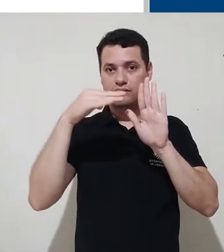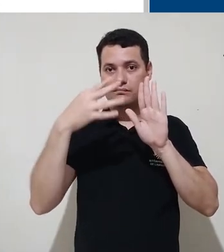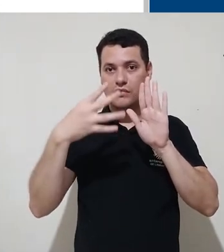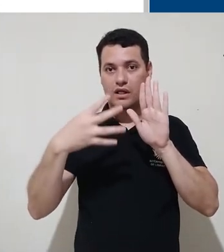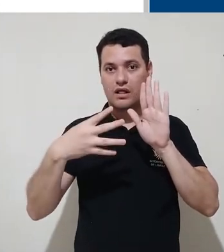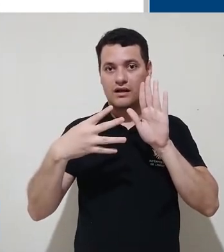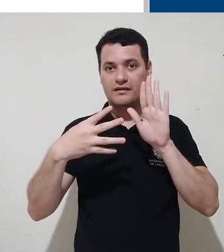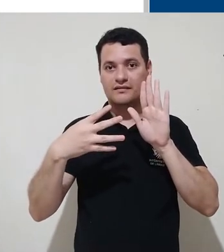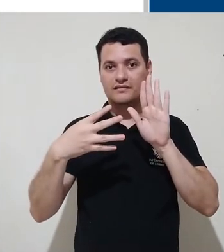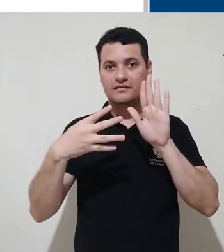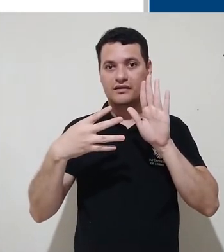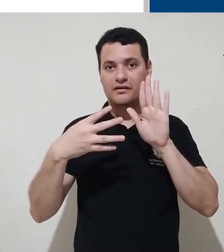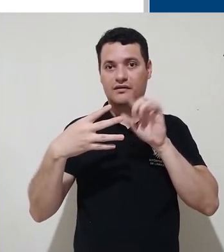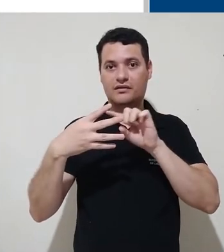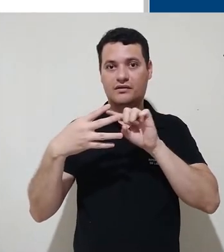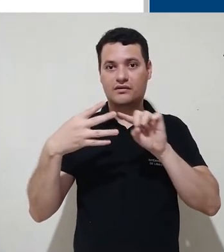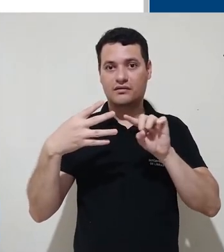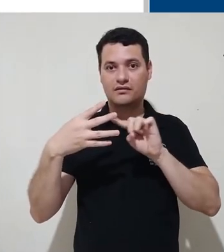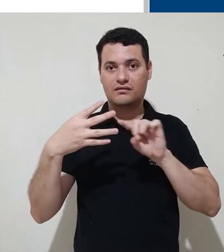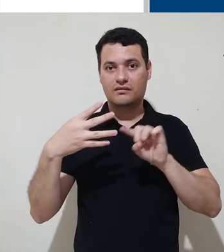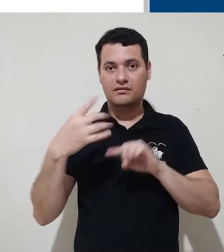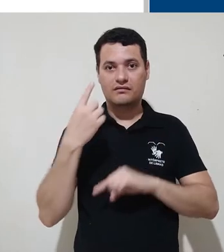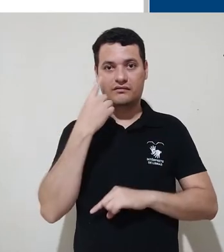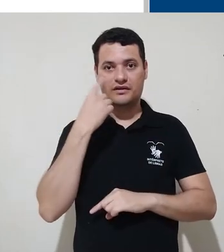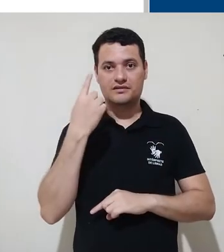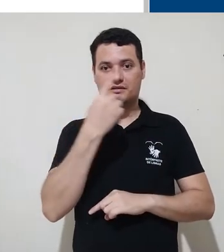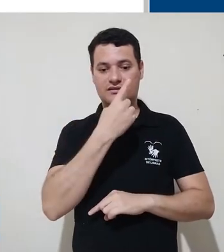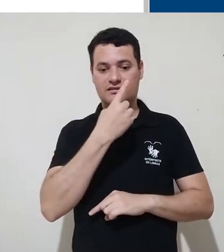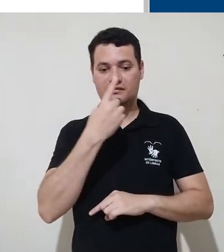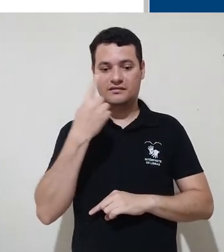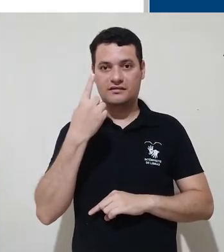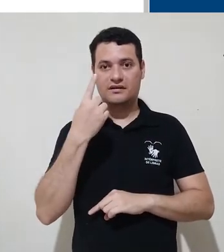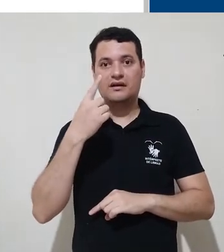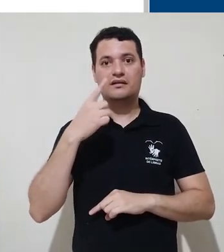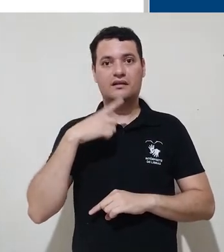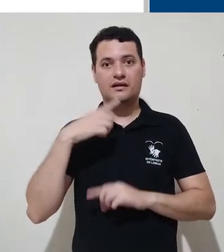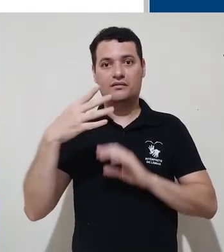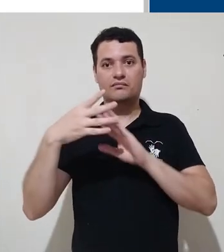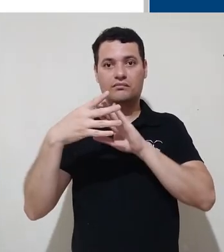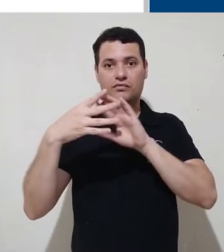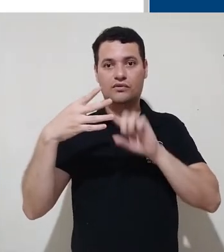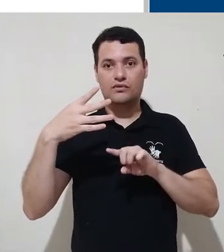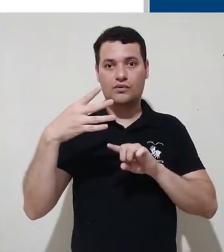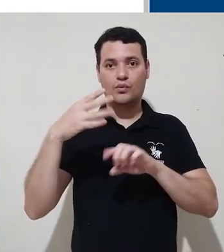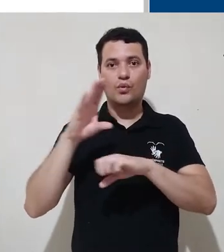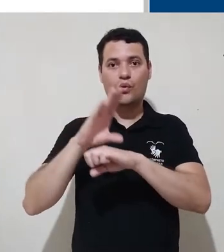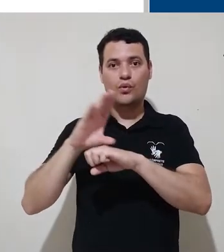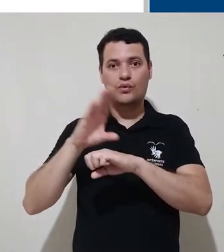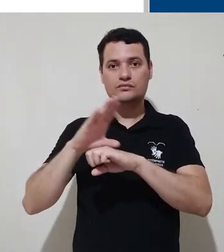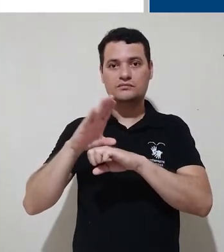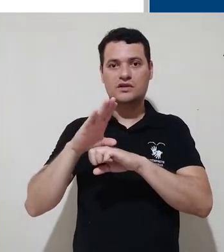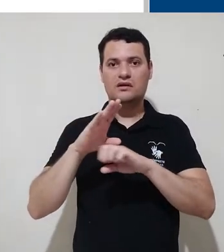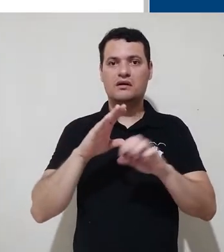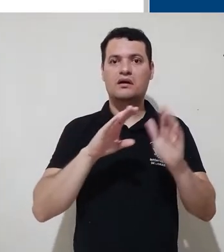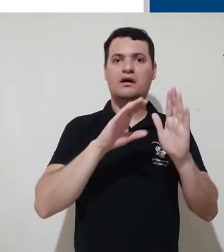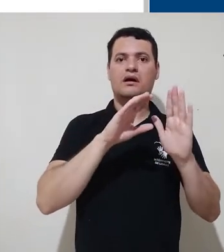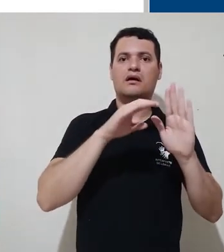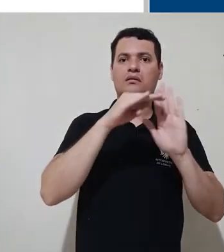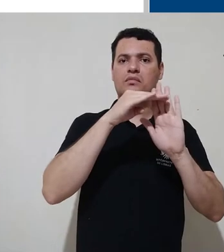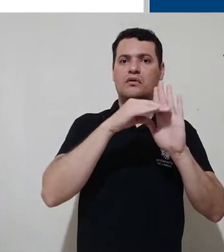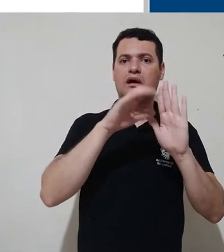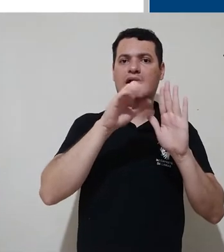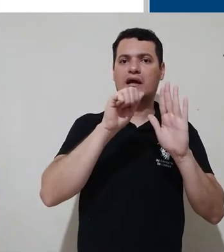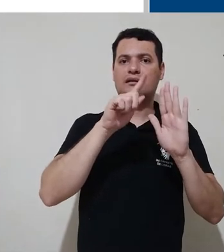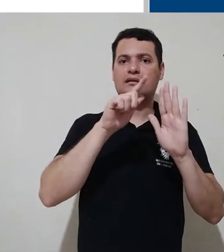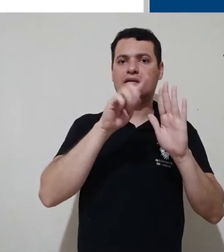Dentro dessa outra categoria, eu expandindo, eu posso ver que eu tenho cursos dentro dela. Como eu diferencio categorias de